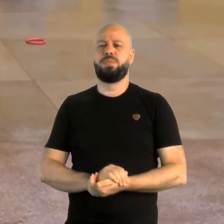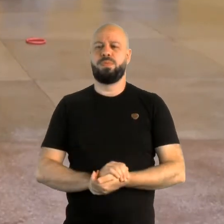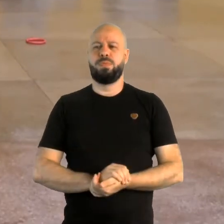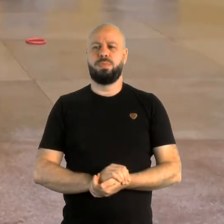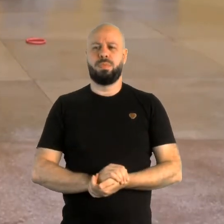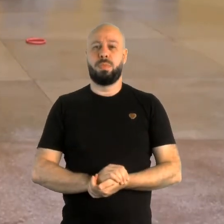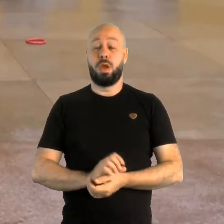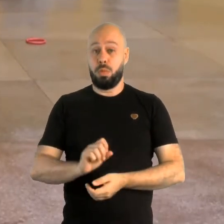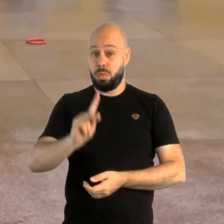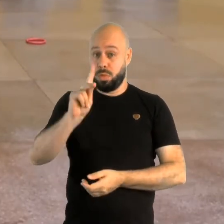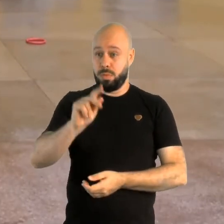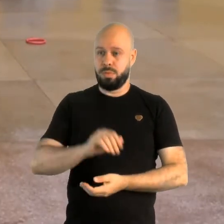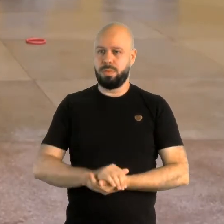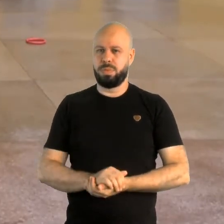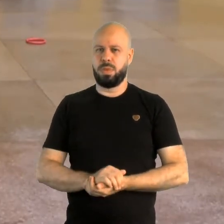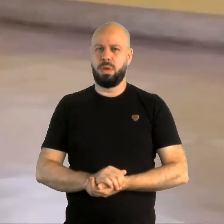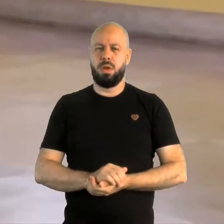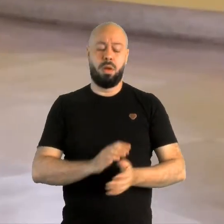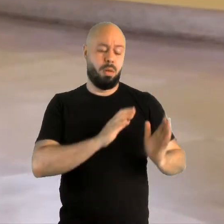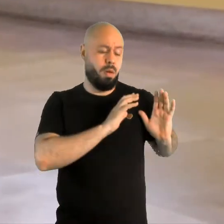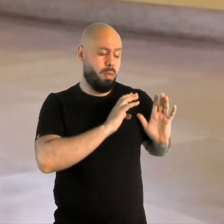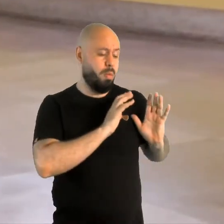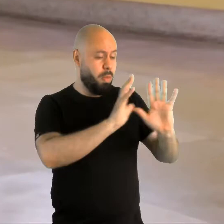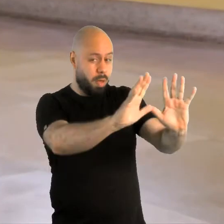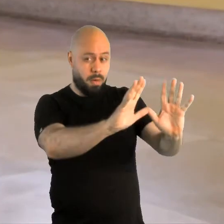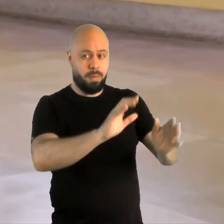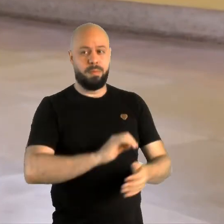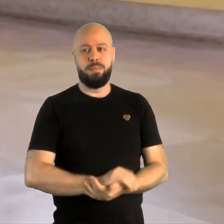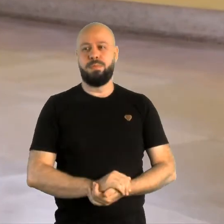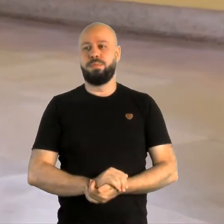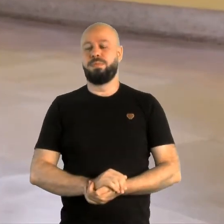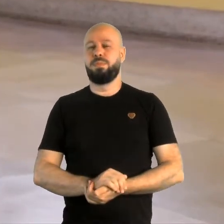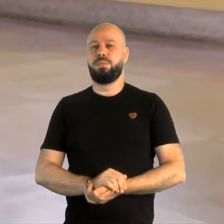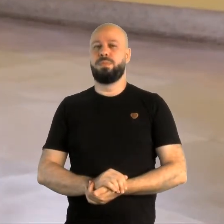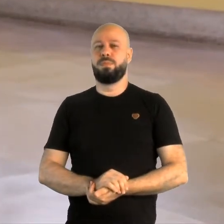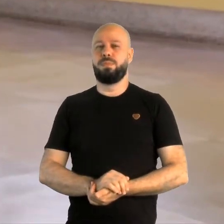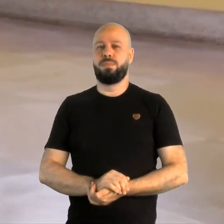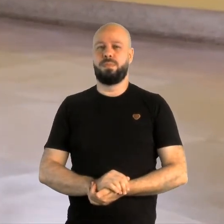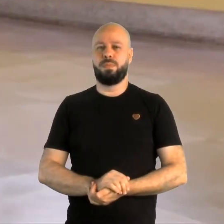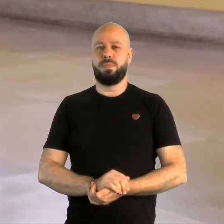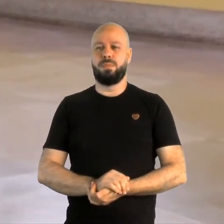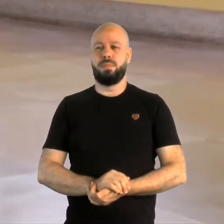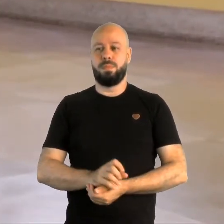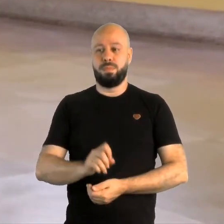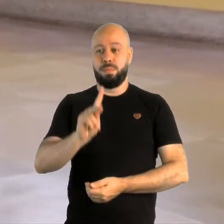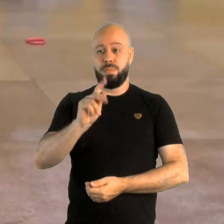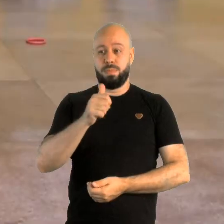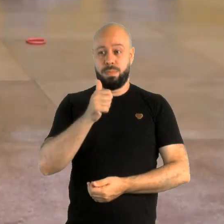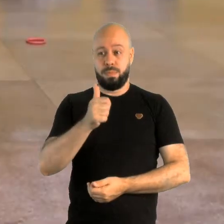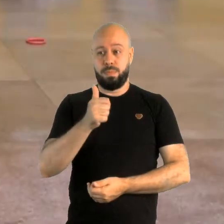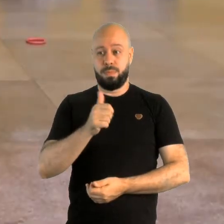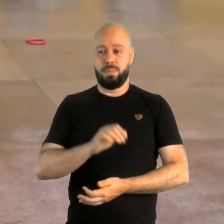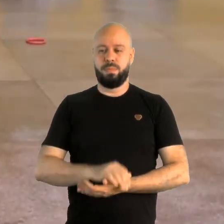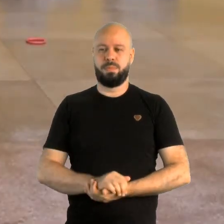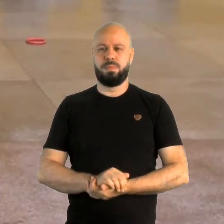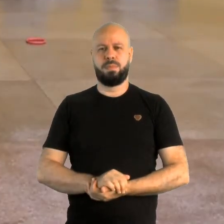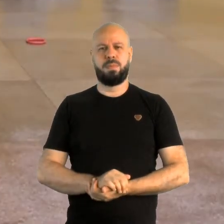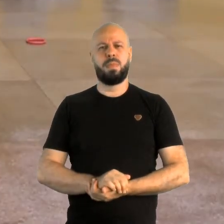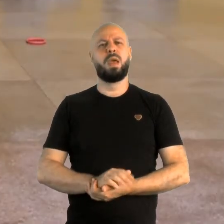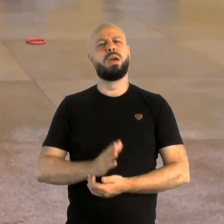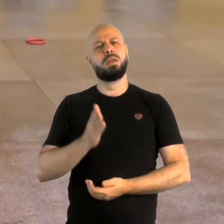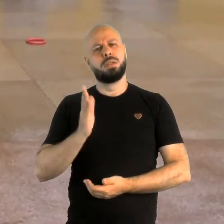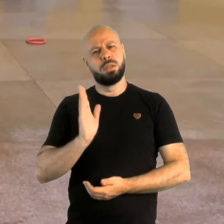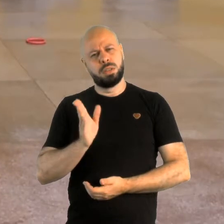Ok? E viro para a diagonal, passe ombro. Ok? Lembra que eu fiz alguns